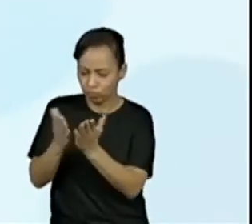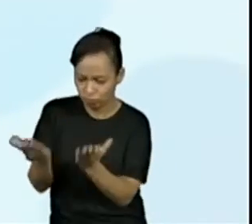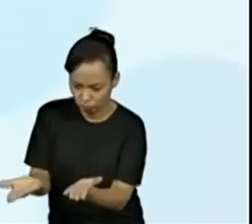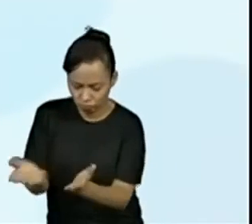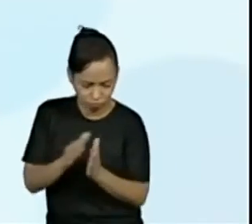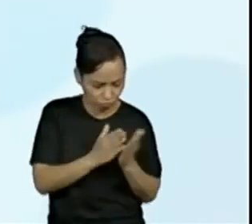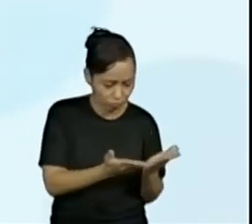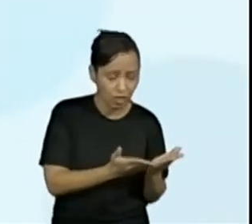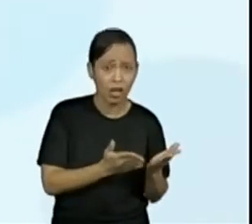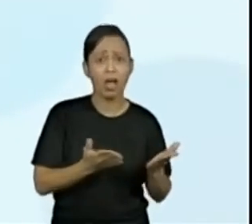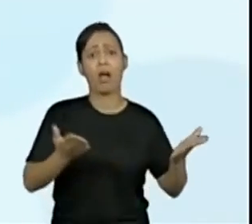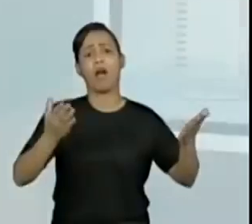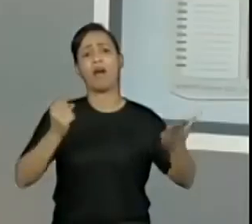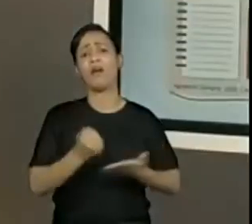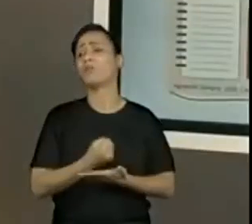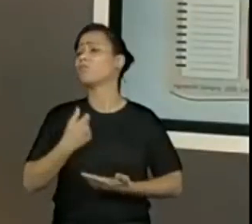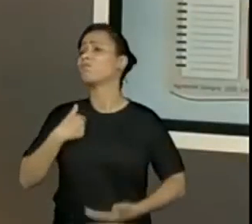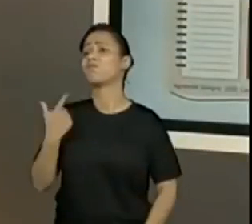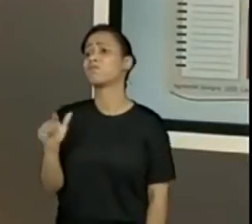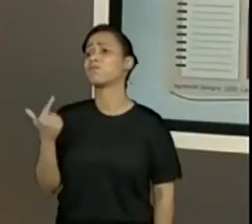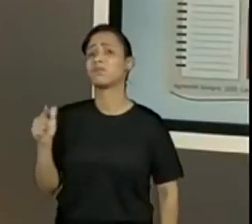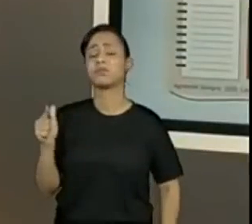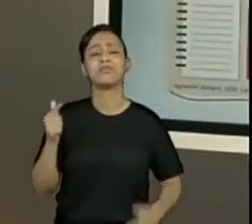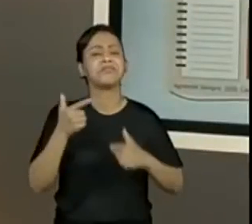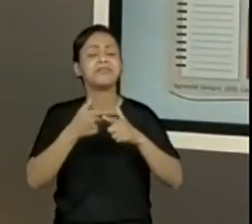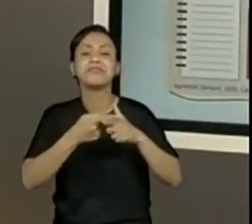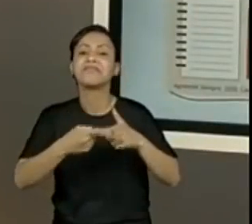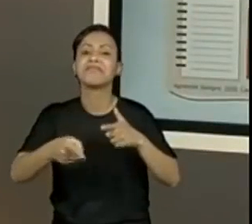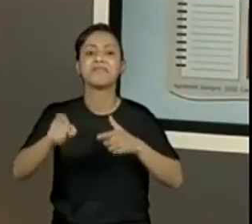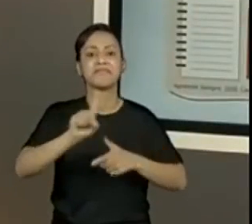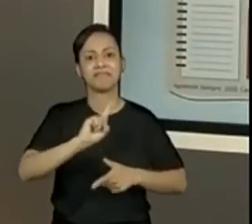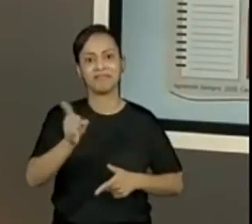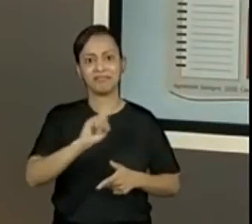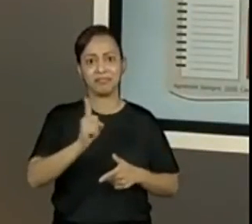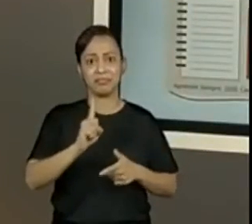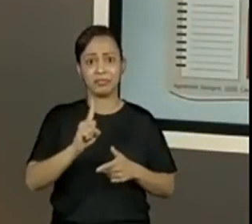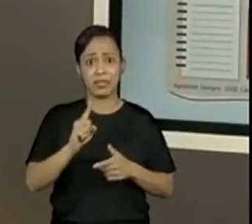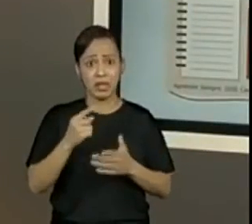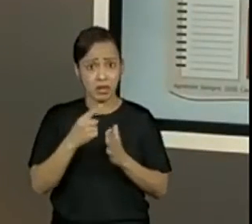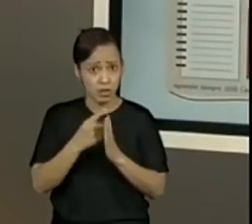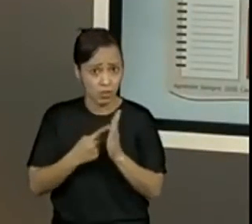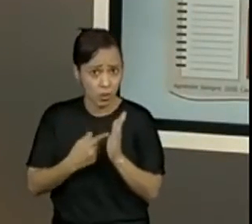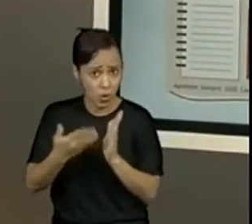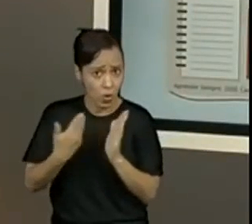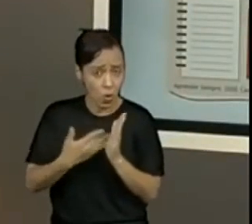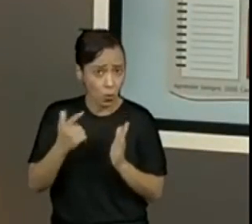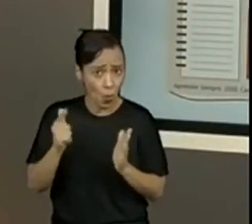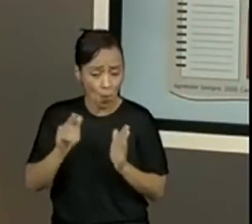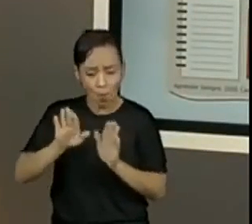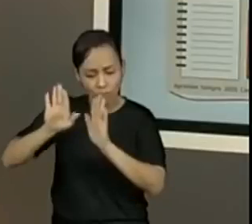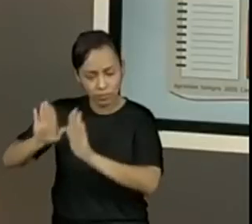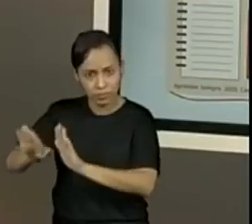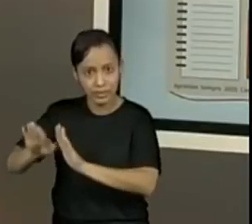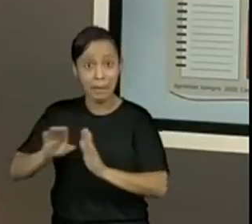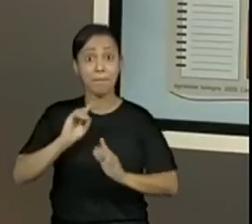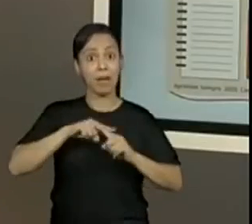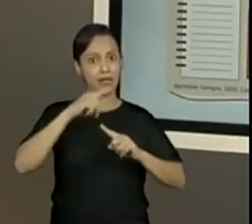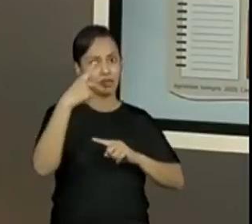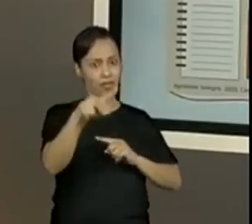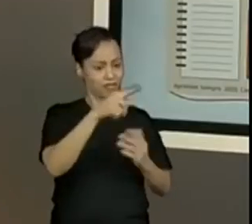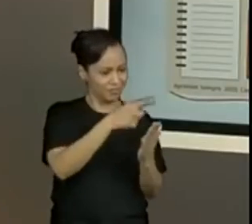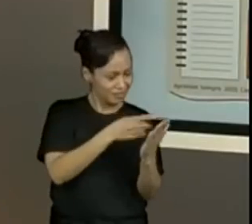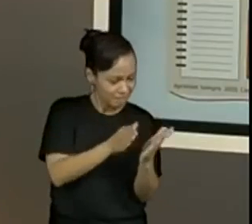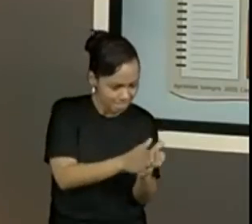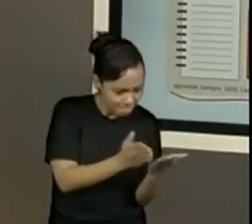eu não tenho. Lembra sempre que a gente sempre vai trazer tudo o que você precisa para fazer a aula. Por isso, deixa o caderninho para escrever,